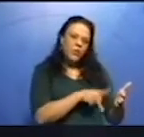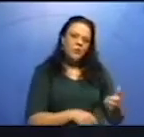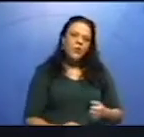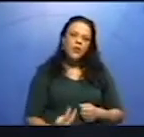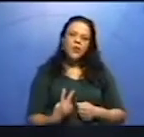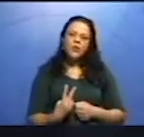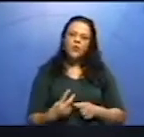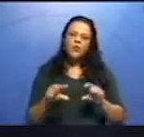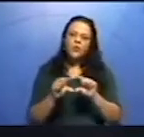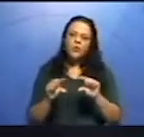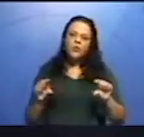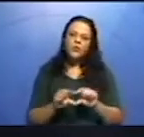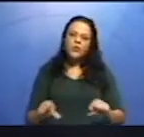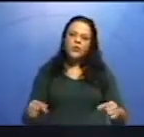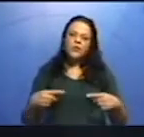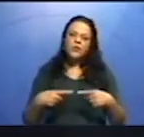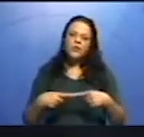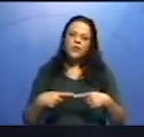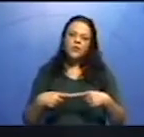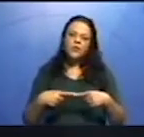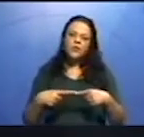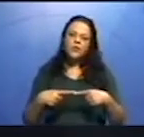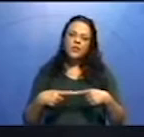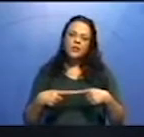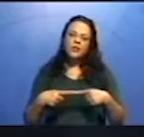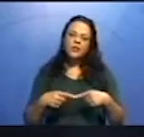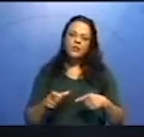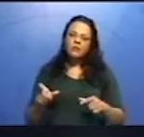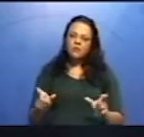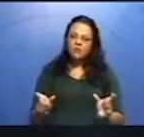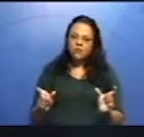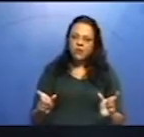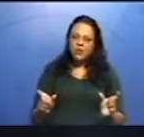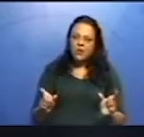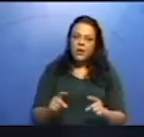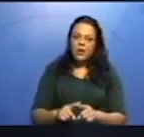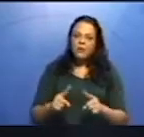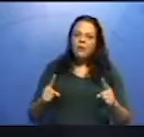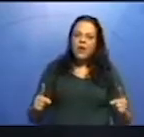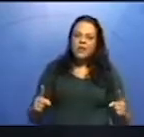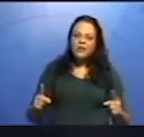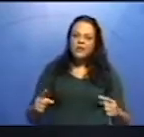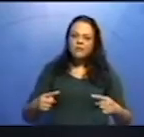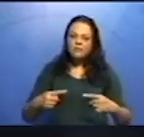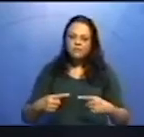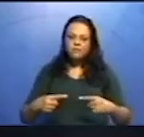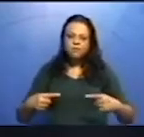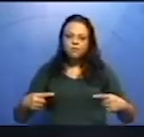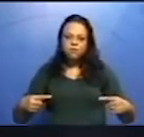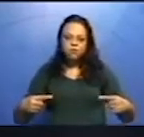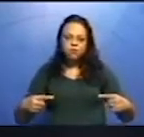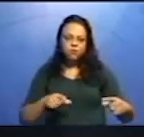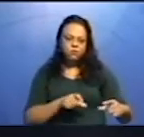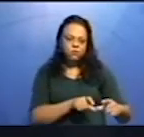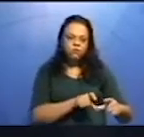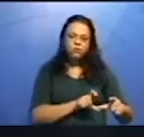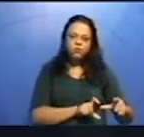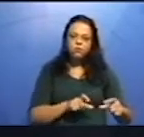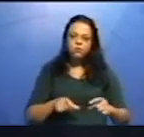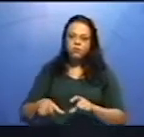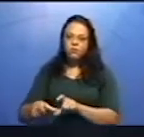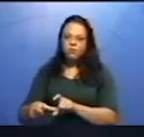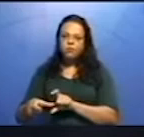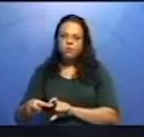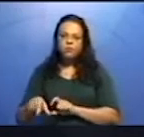coordenadas. Lado a lado, porém, independentes. Naus, saem de sagres.